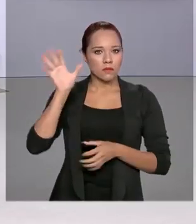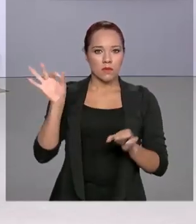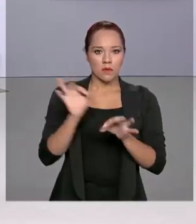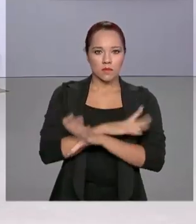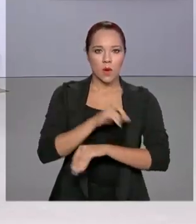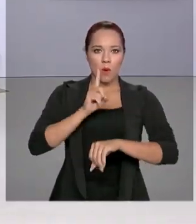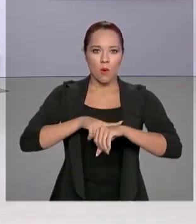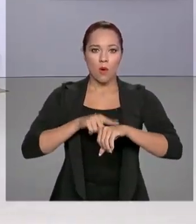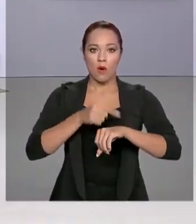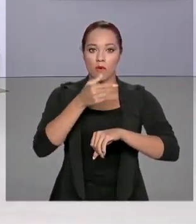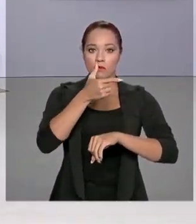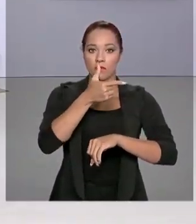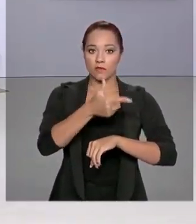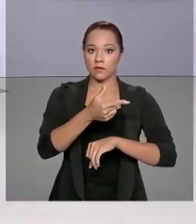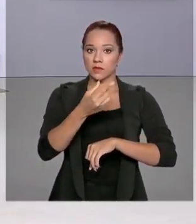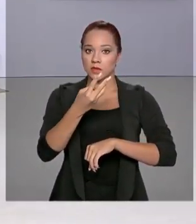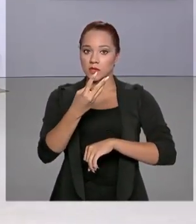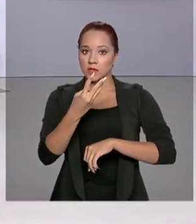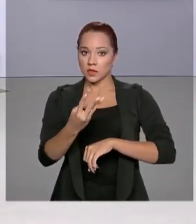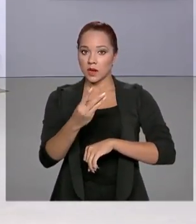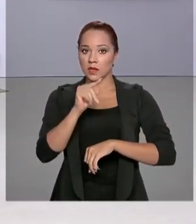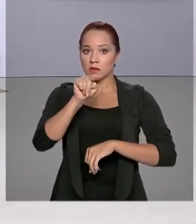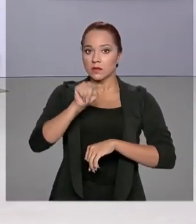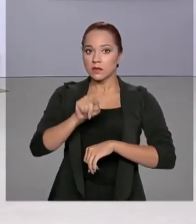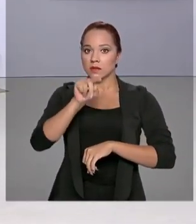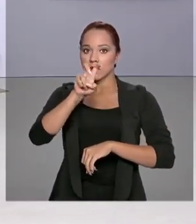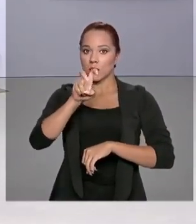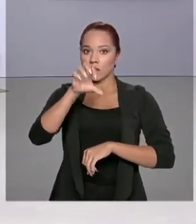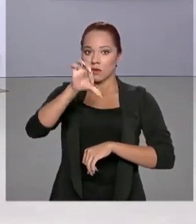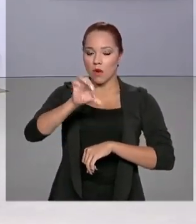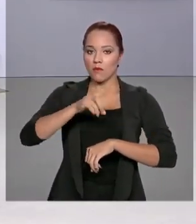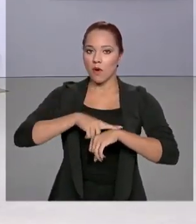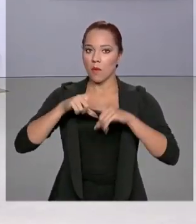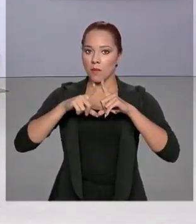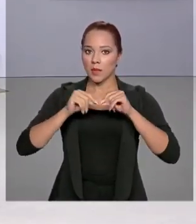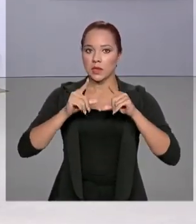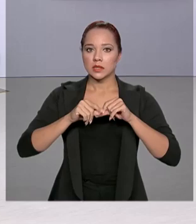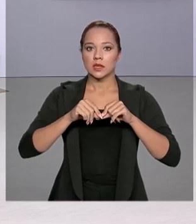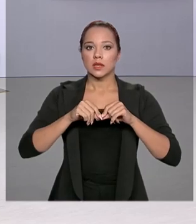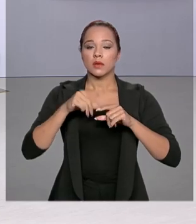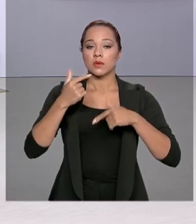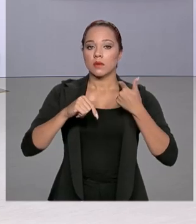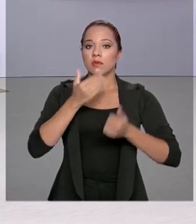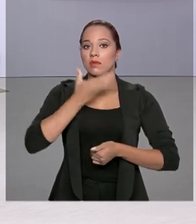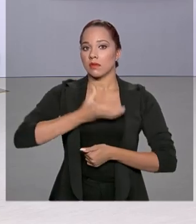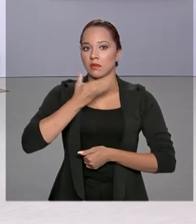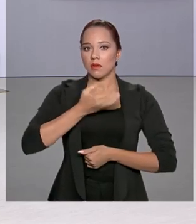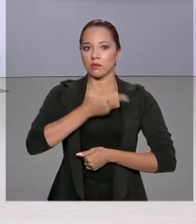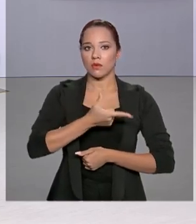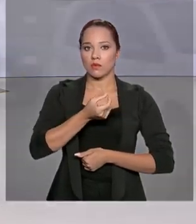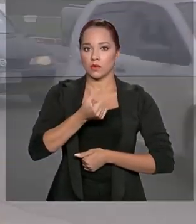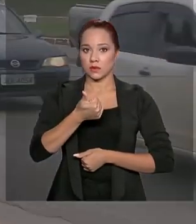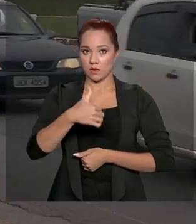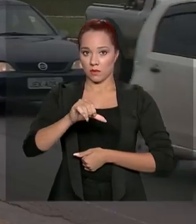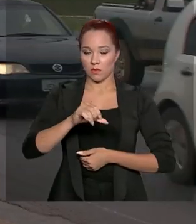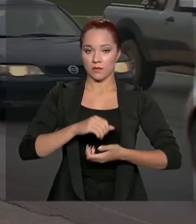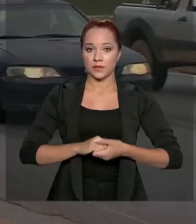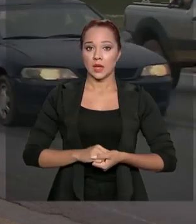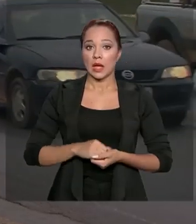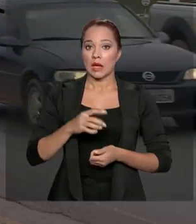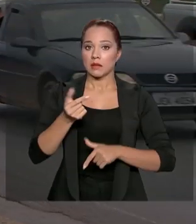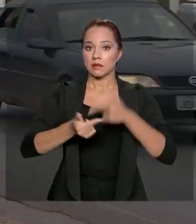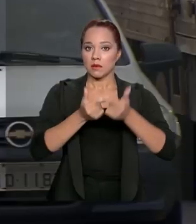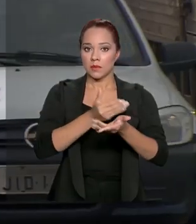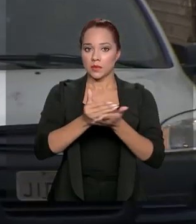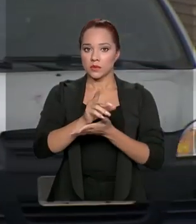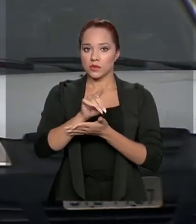23h59 pelo horário de Brasília, a Operação Natal 2019 da Polícia Rodoviária Federal. A ação começou no